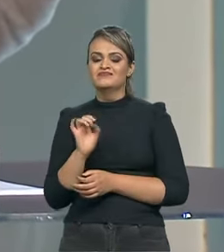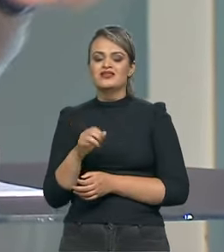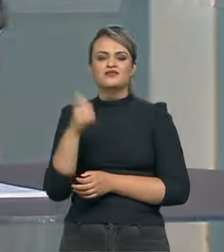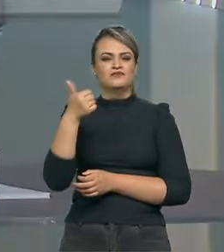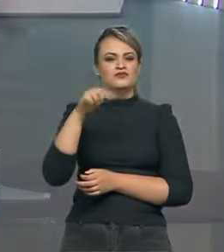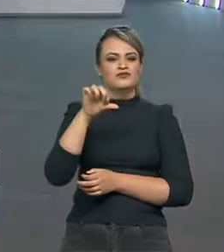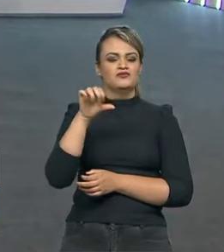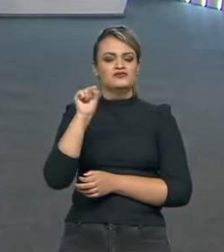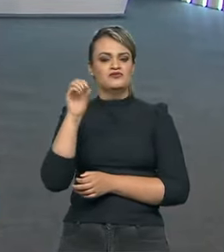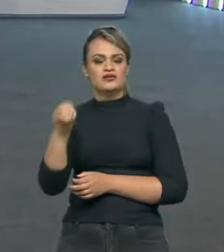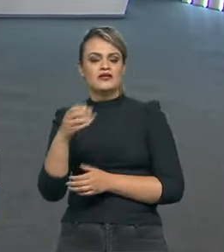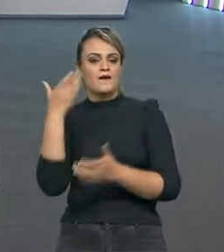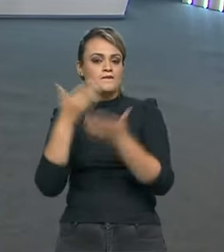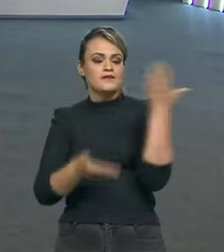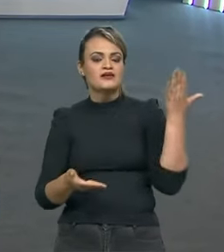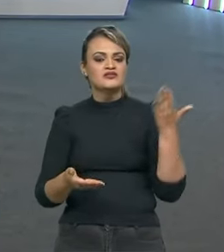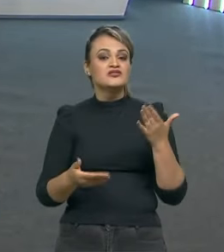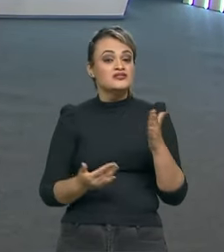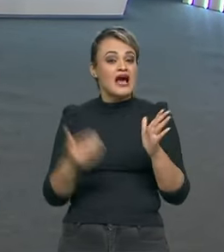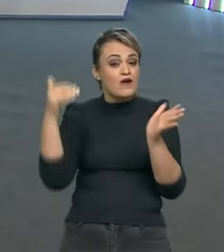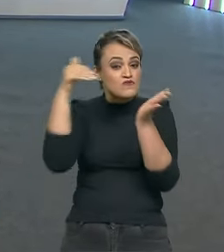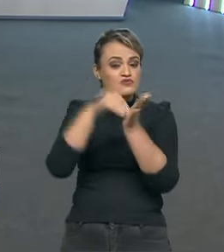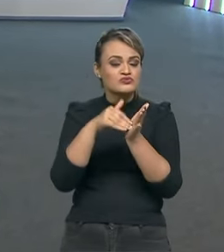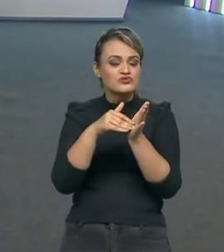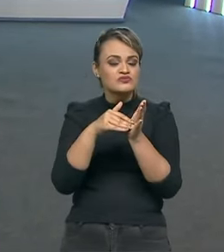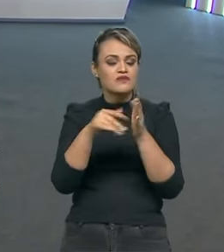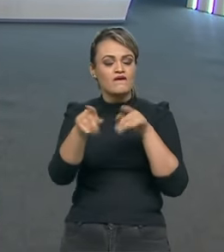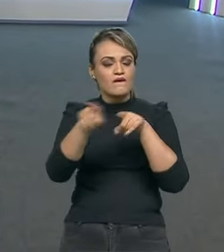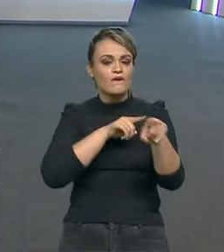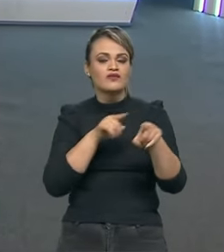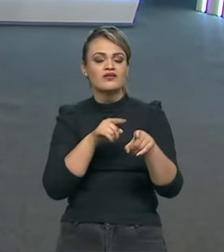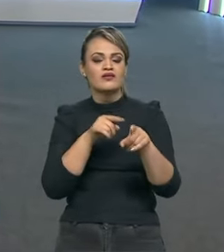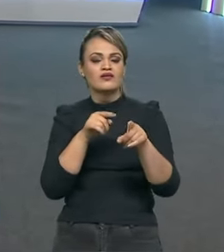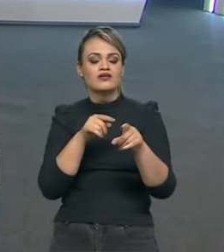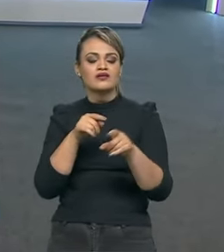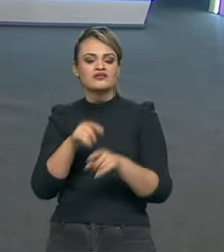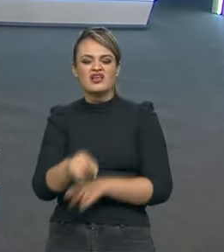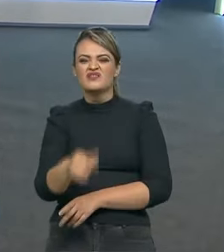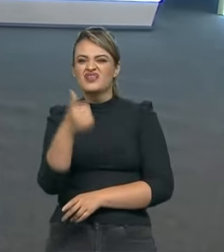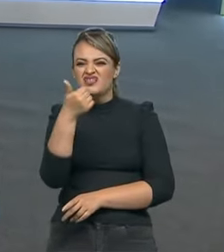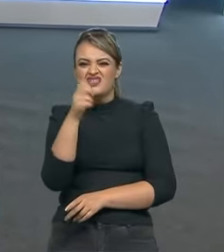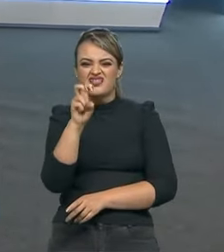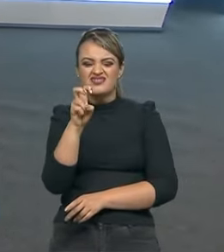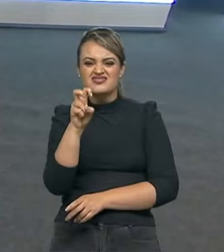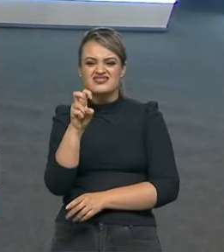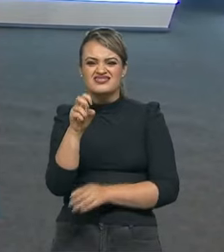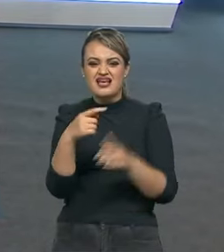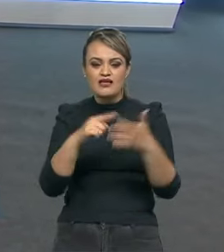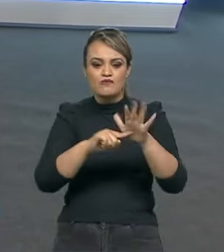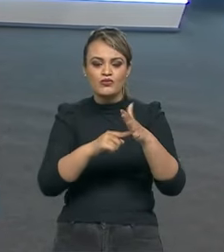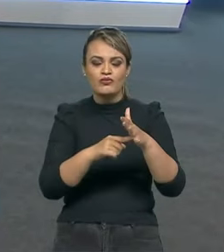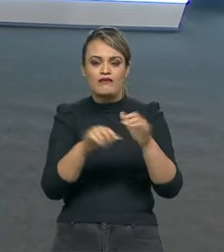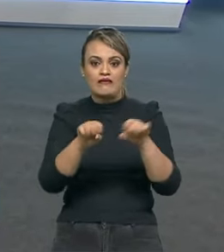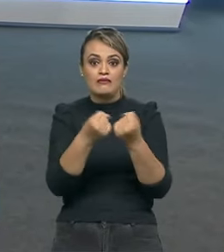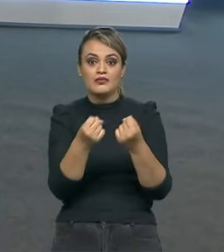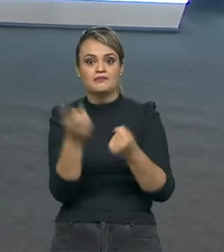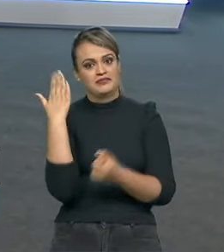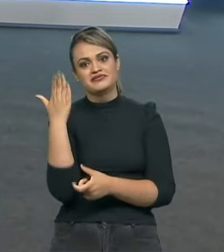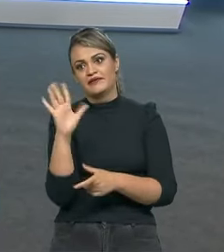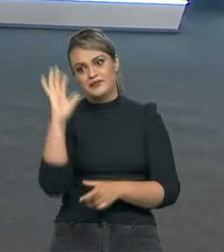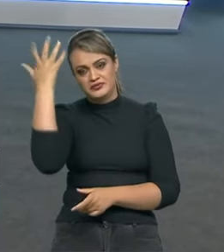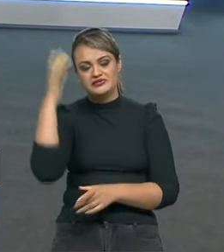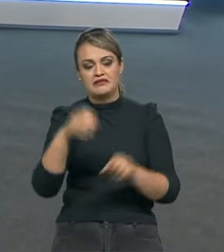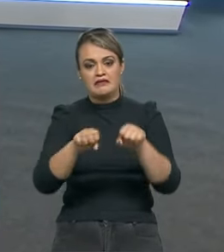1980, eu perdi o campeonato na última corrida, liderando. Eu estava 15 segundos na frente, o motor quebrou, para você ver. Naquela época tinha isso,